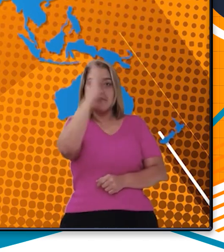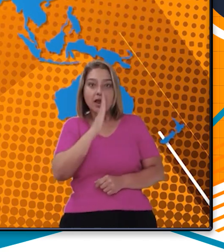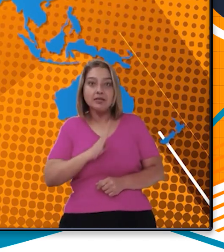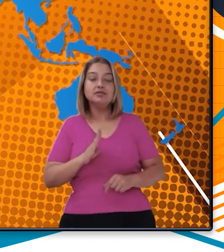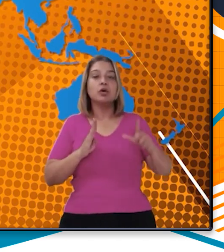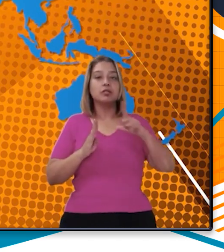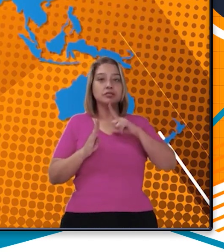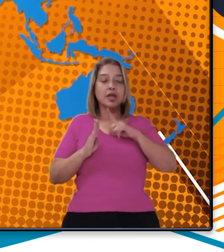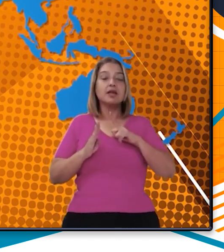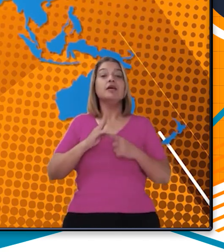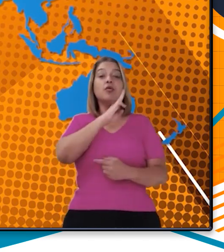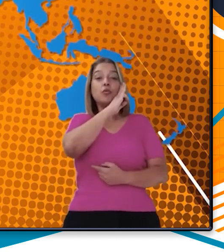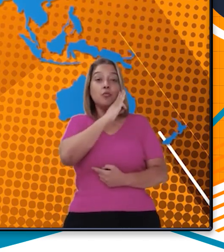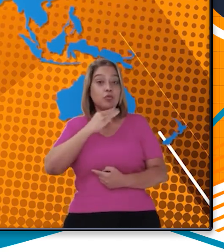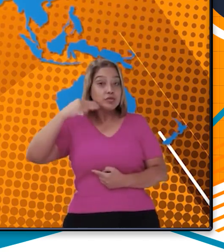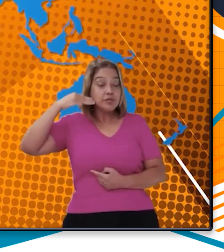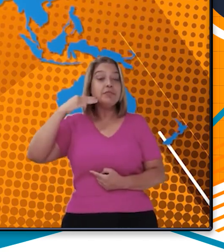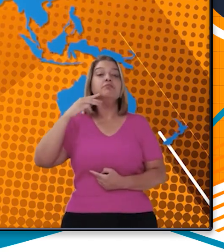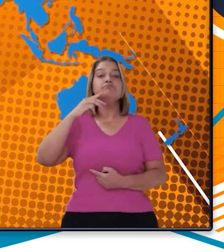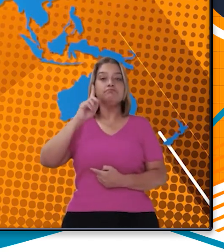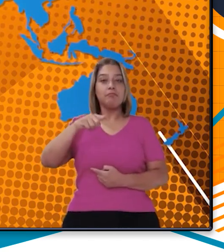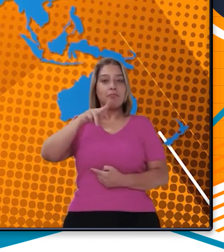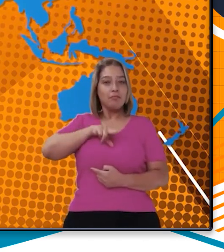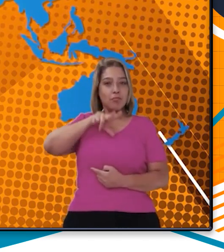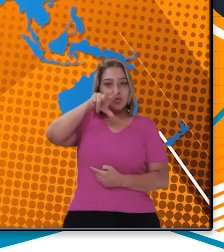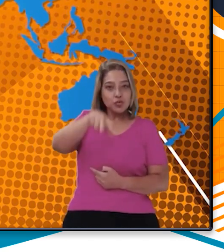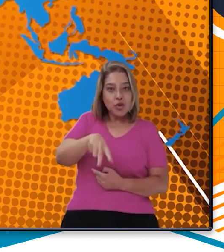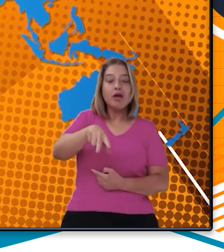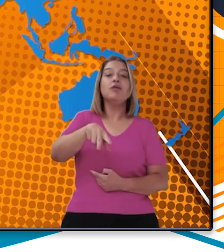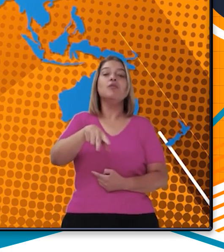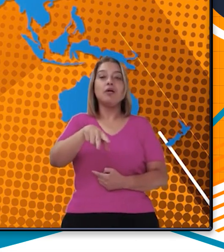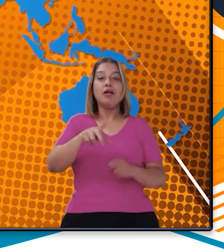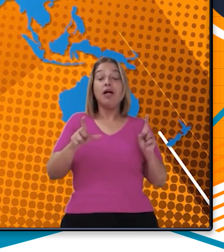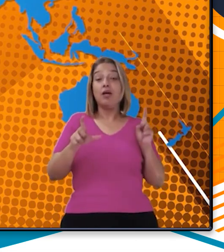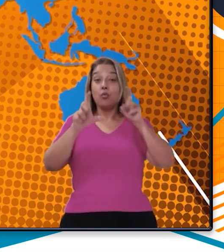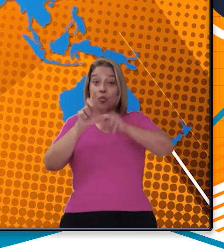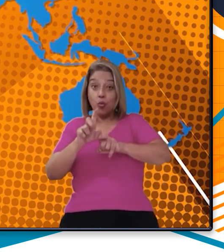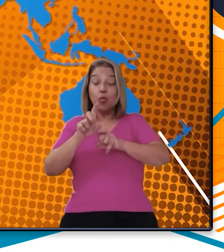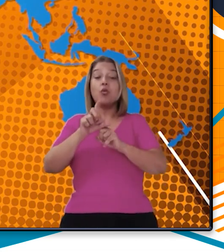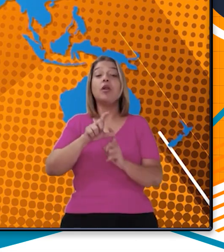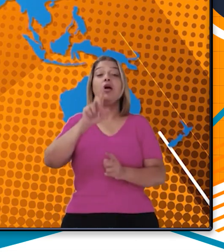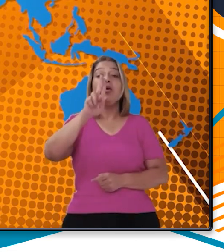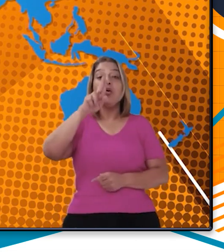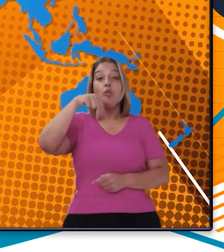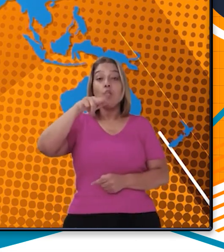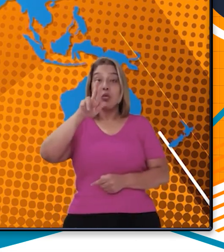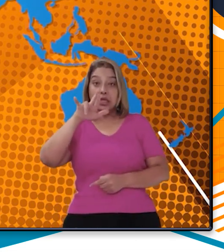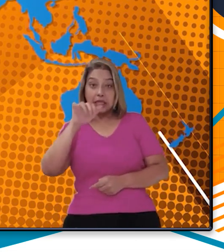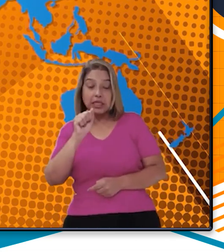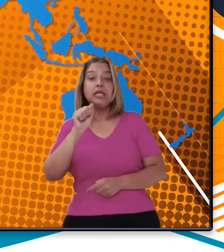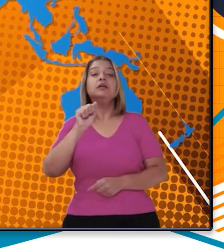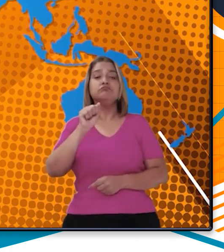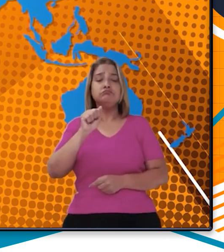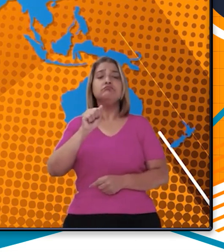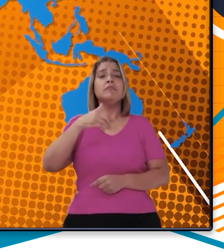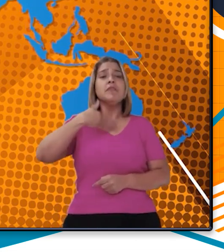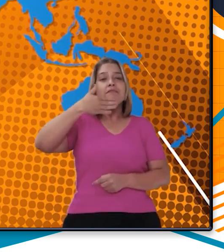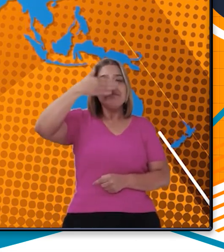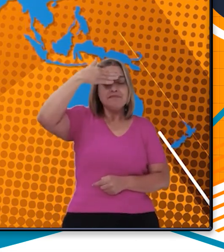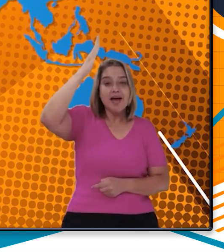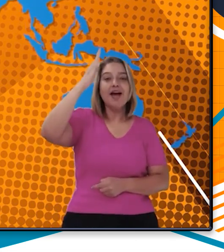seguido de Moçambique, Portugal, Angola, Hungria, Países Baixos, Estados Unidos,